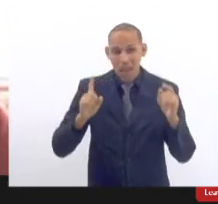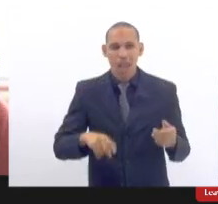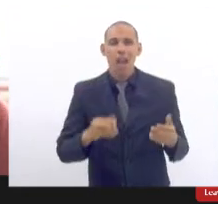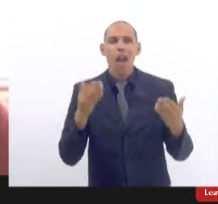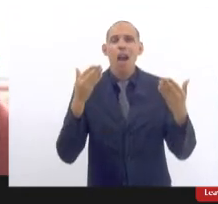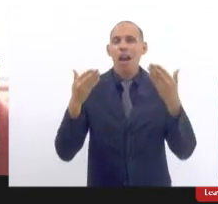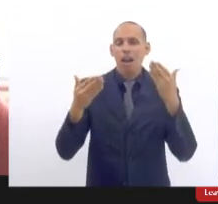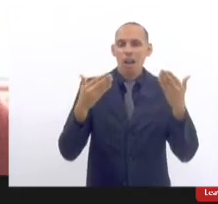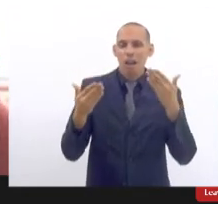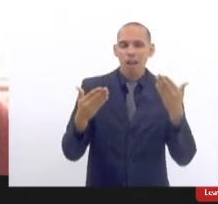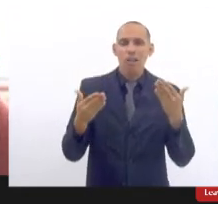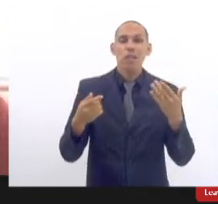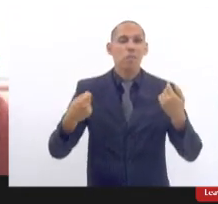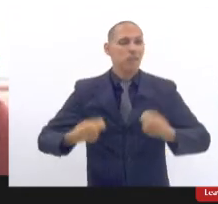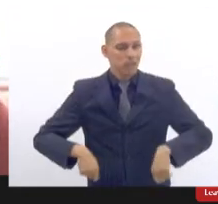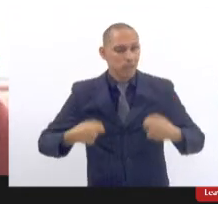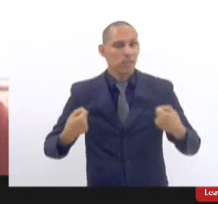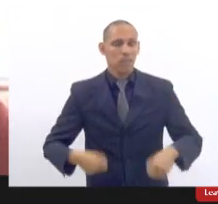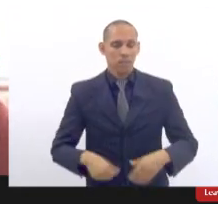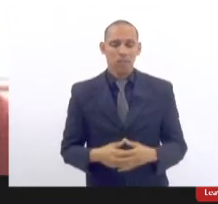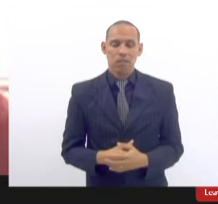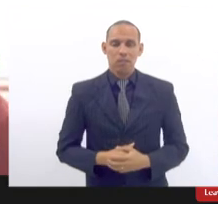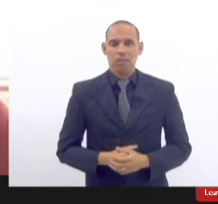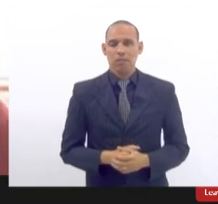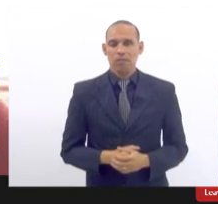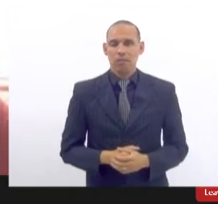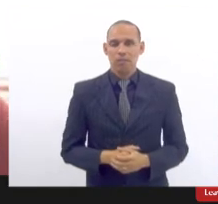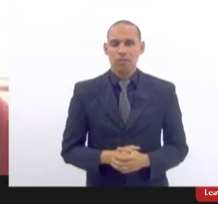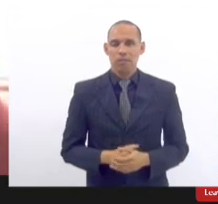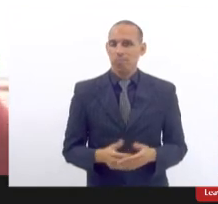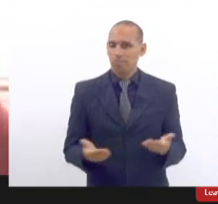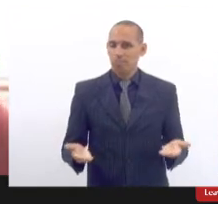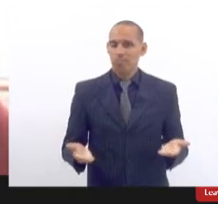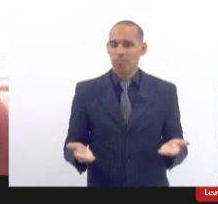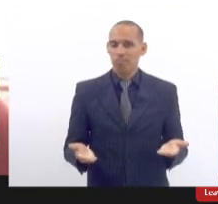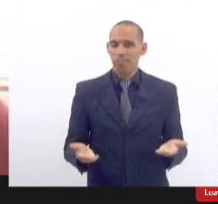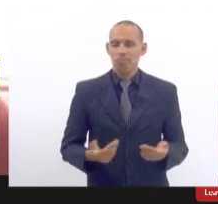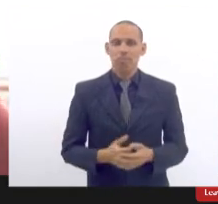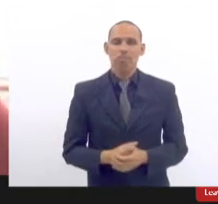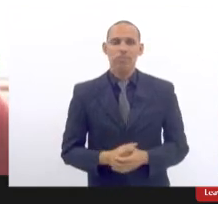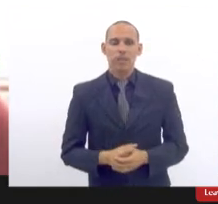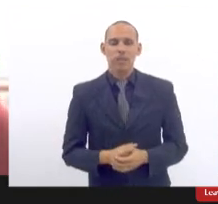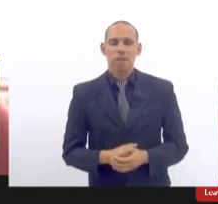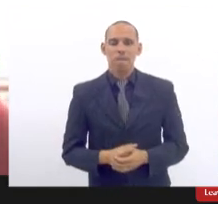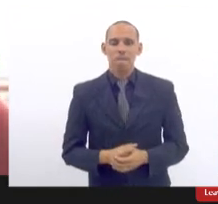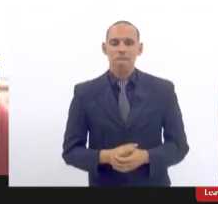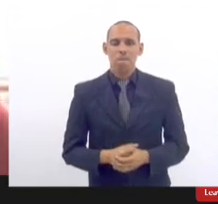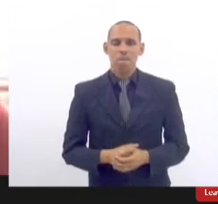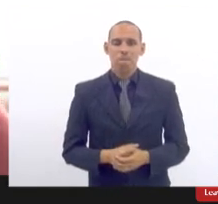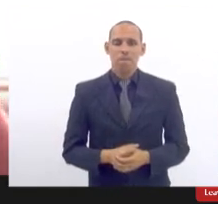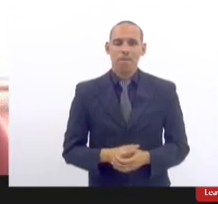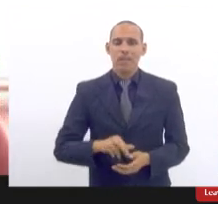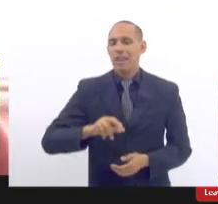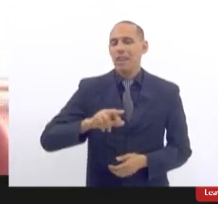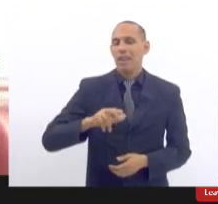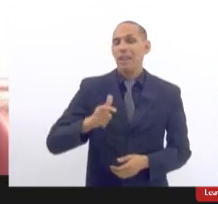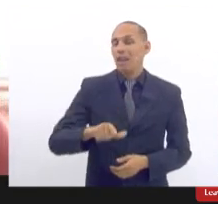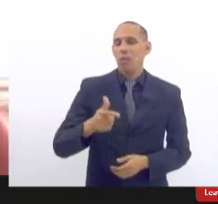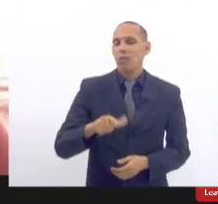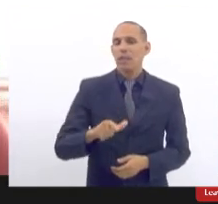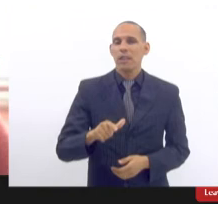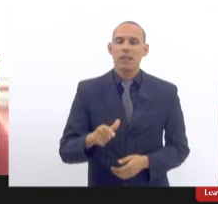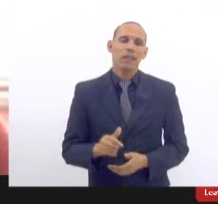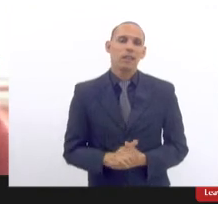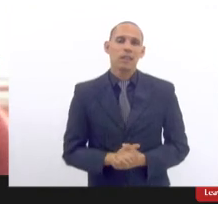necessário em saúde então portanto há não há seria